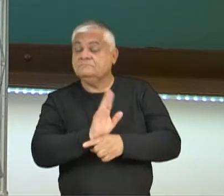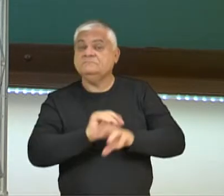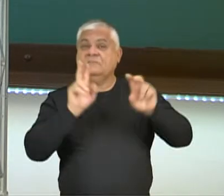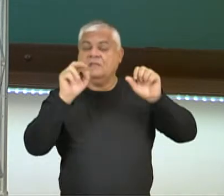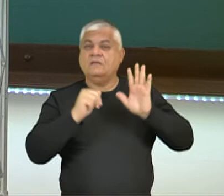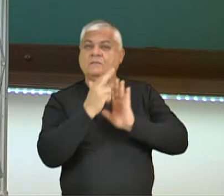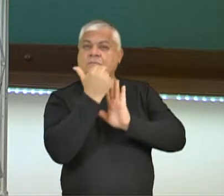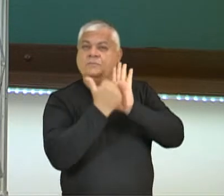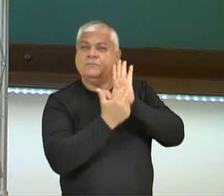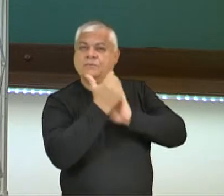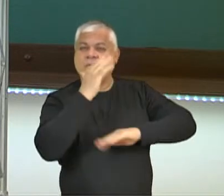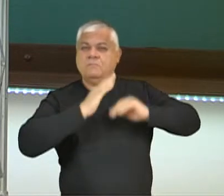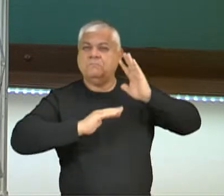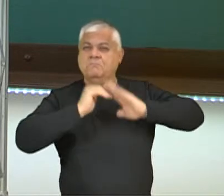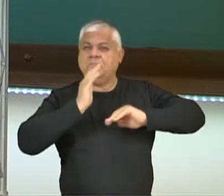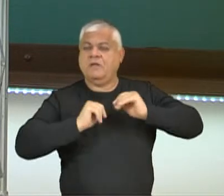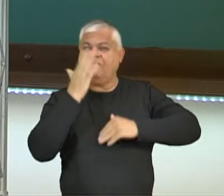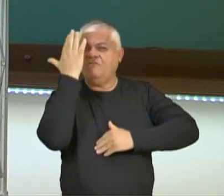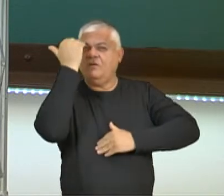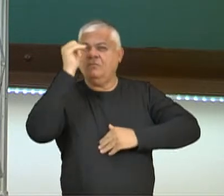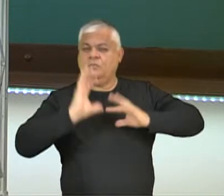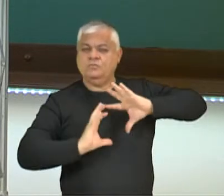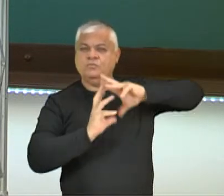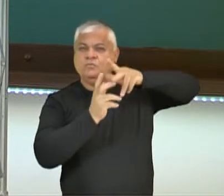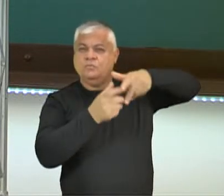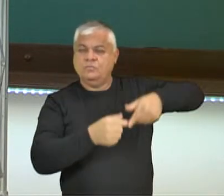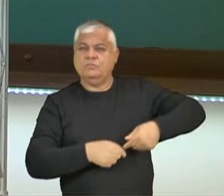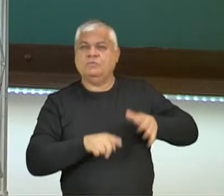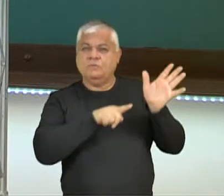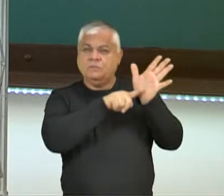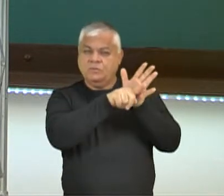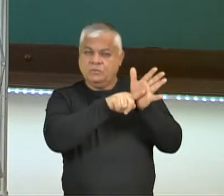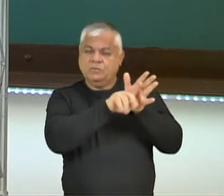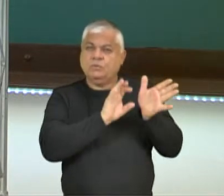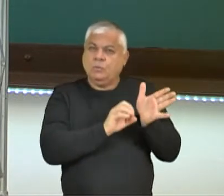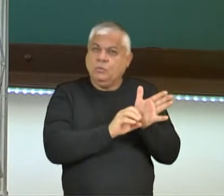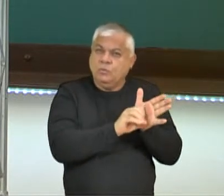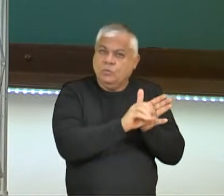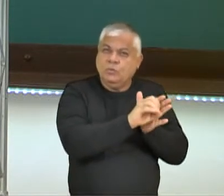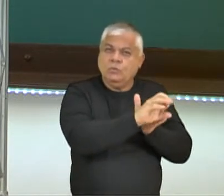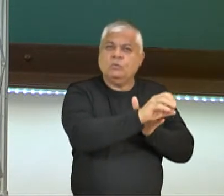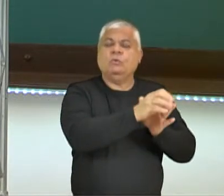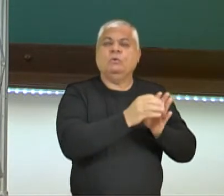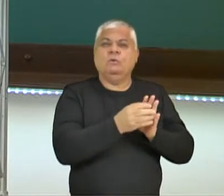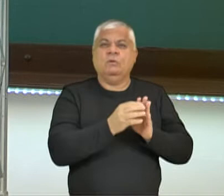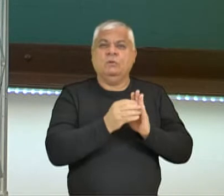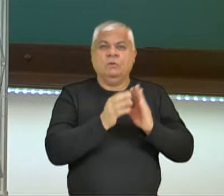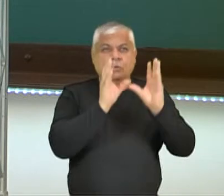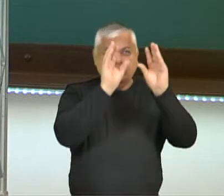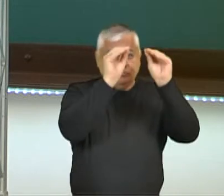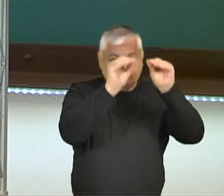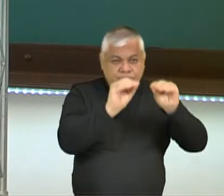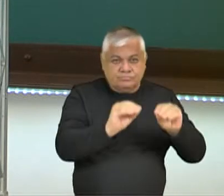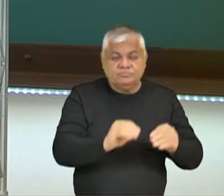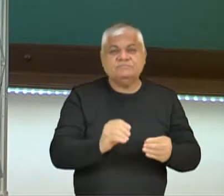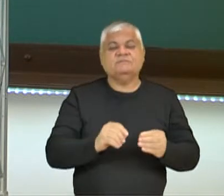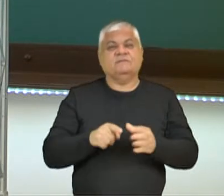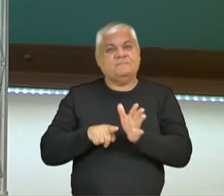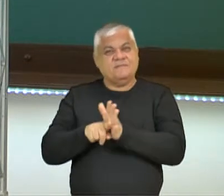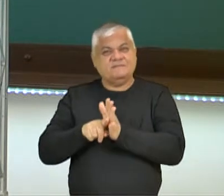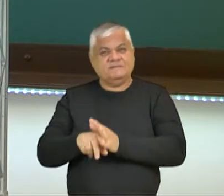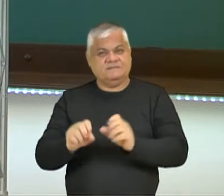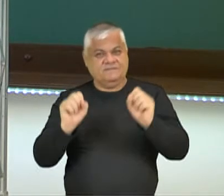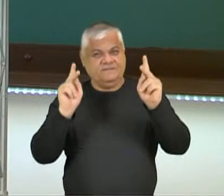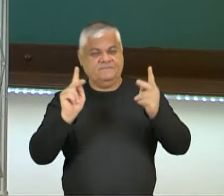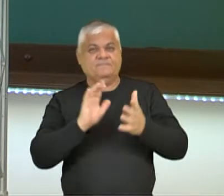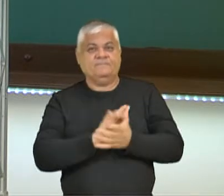os pintores mais famosos do mundo, de acordo com a pesquisa do Google, com os dados que se tem dessa ferramenta de pesquisa,